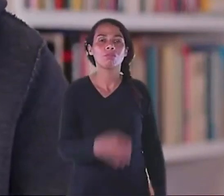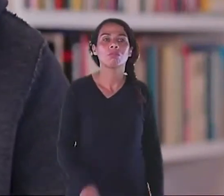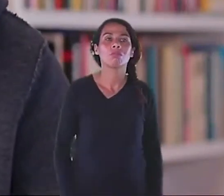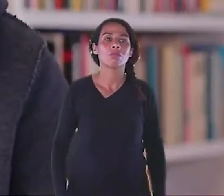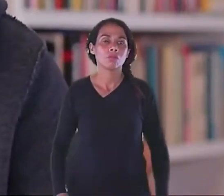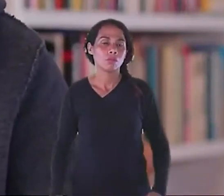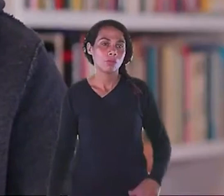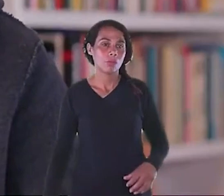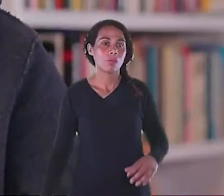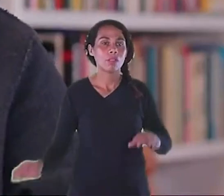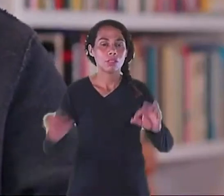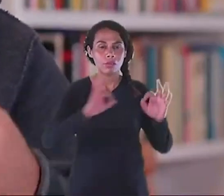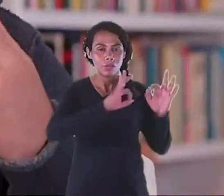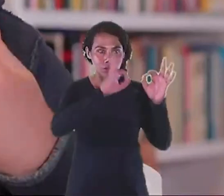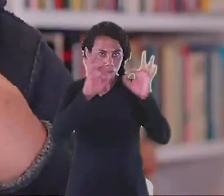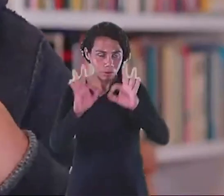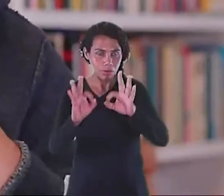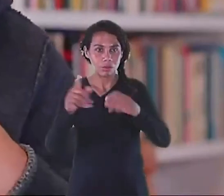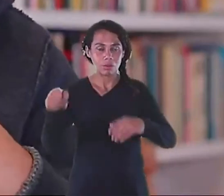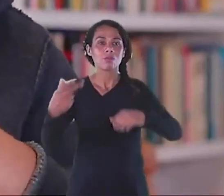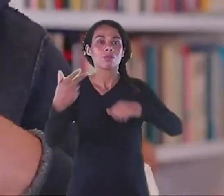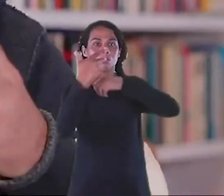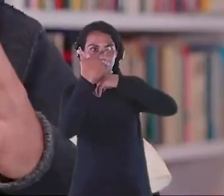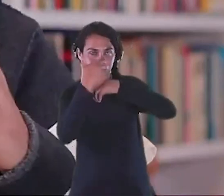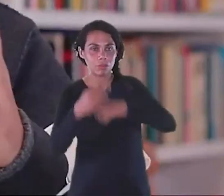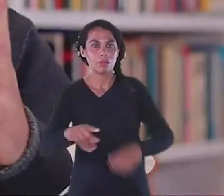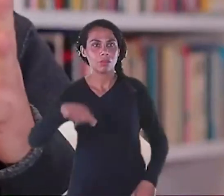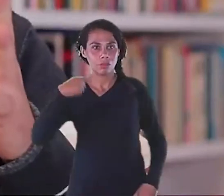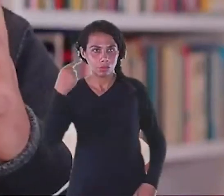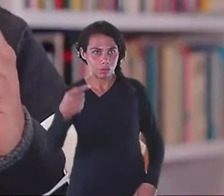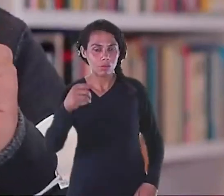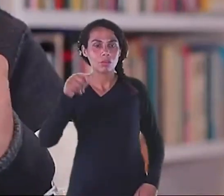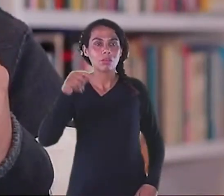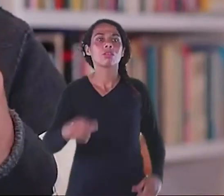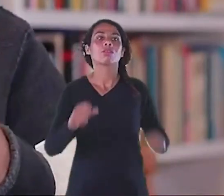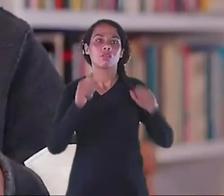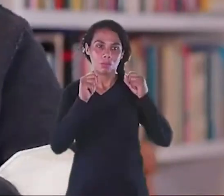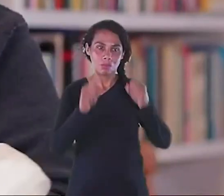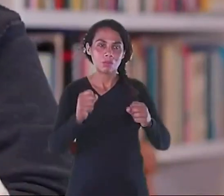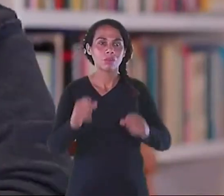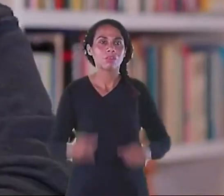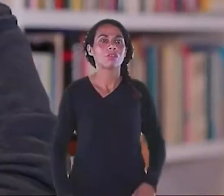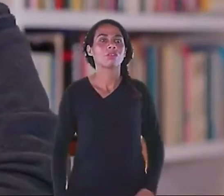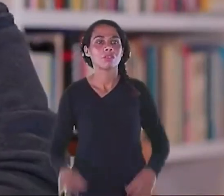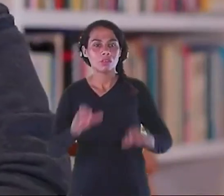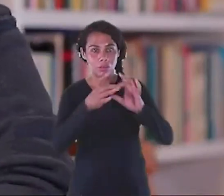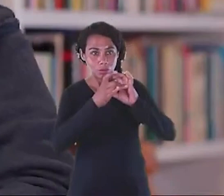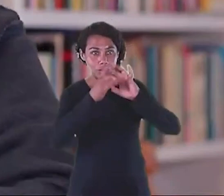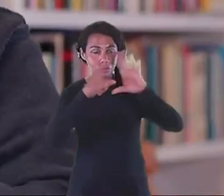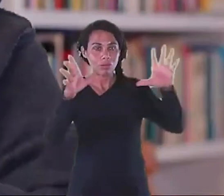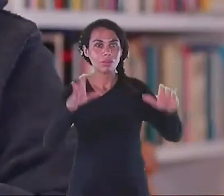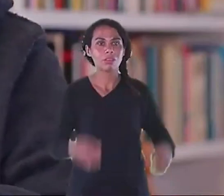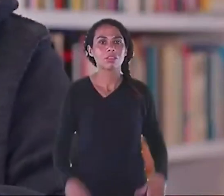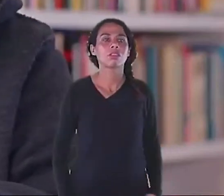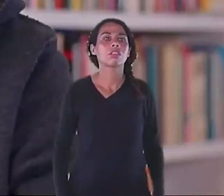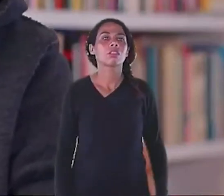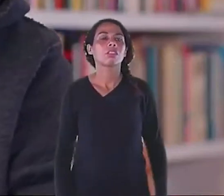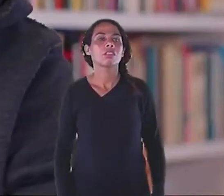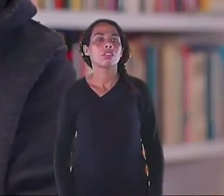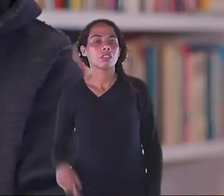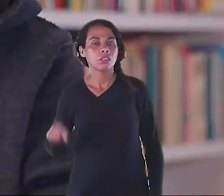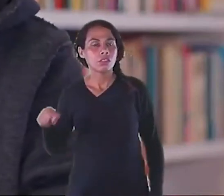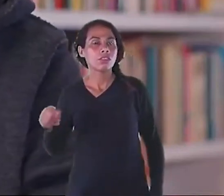a pandemia nos lançou e que para nós do Sempre um Papo nem tão complicado foi assim, porque de certa forma